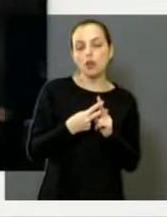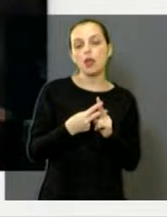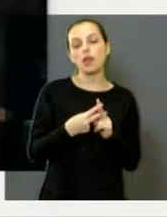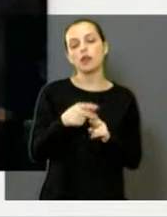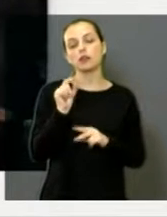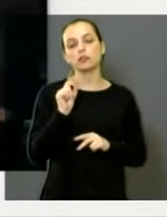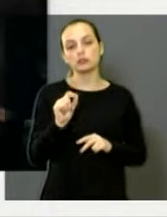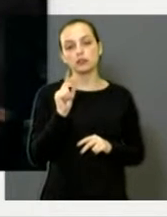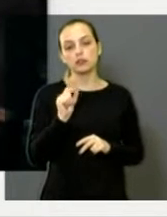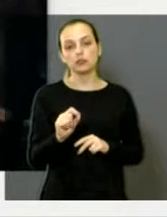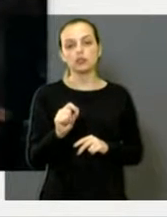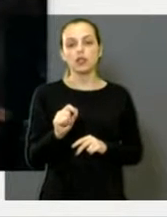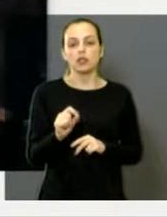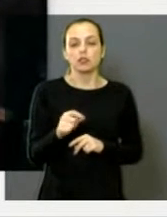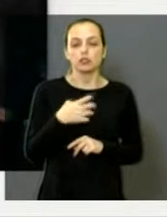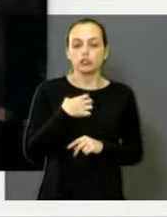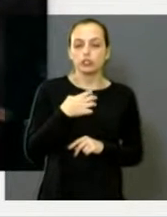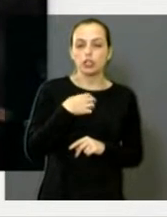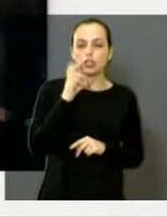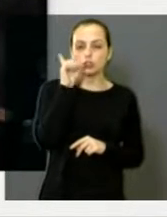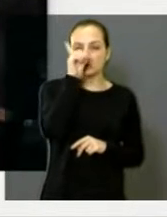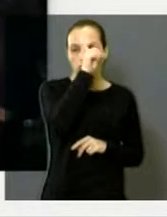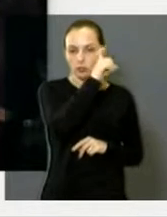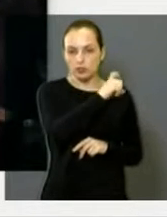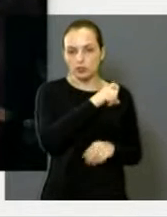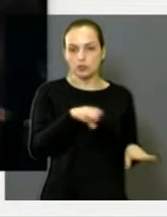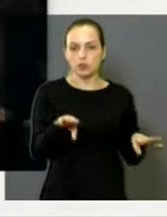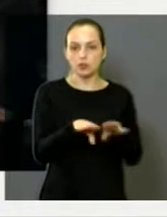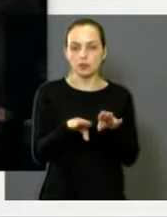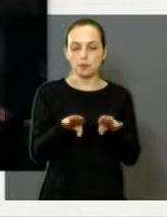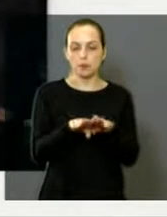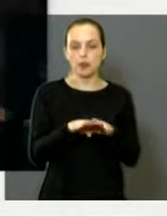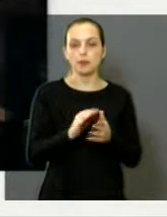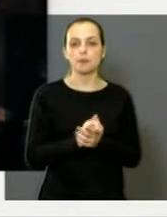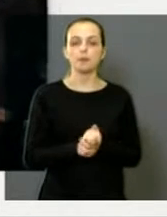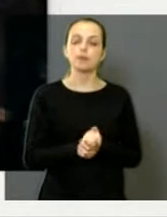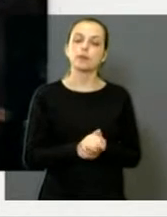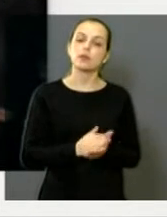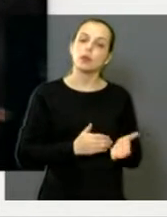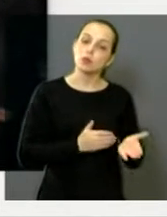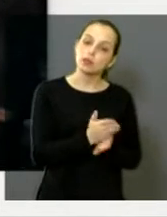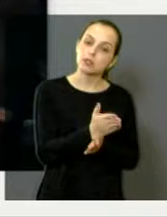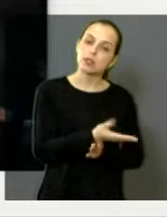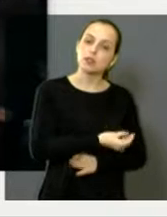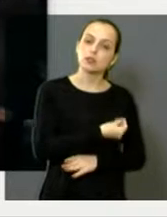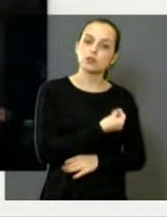a situação também se torna difícil. Estive também no Jardim Botânico.